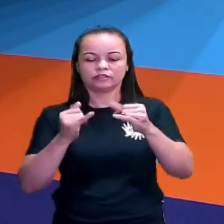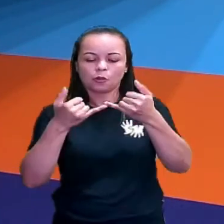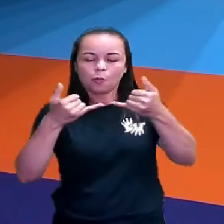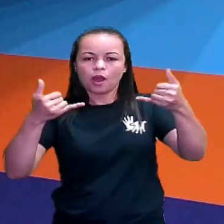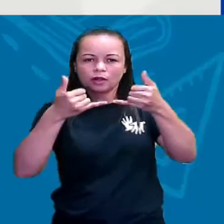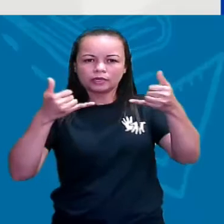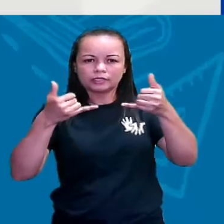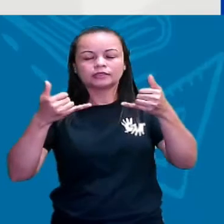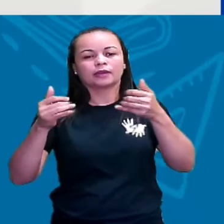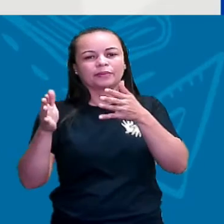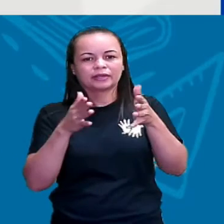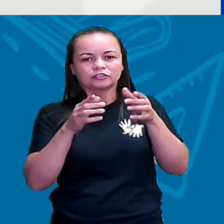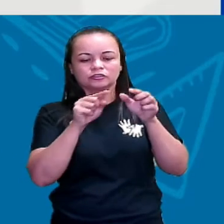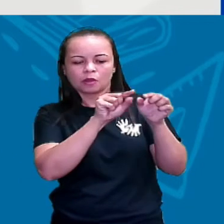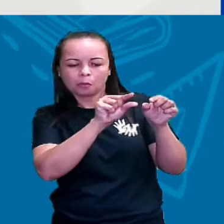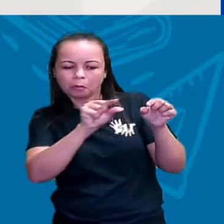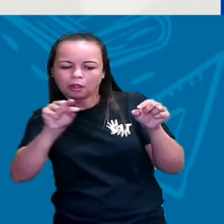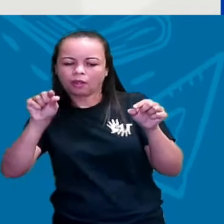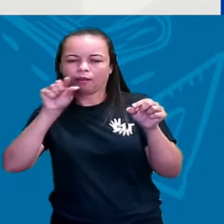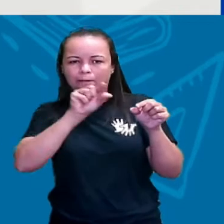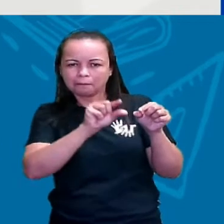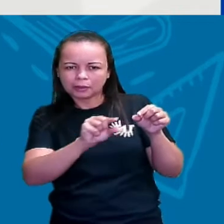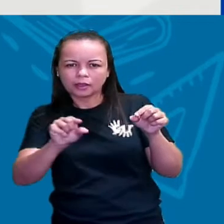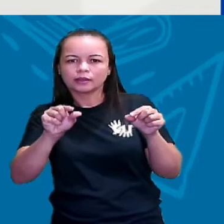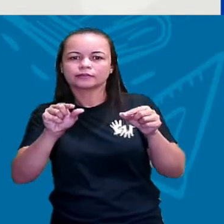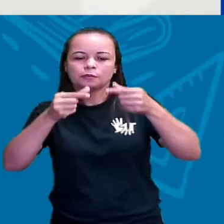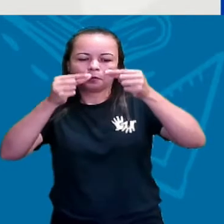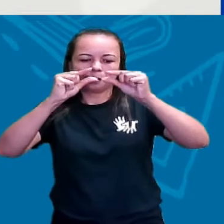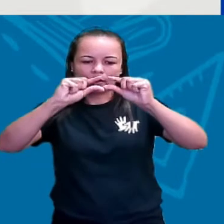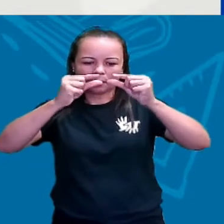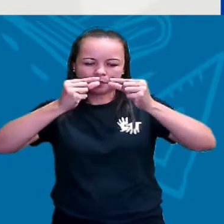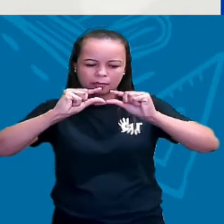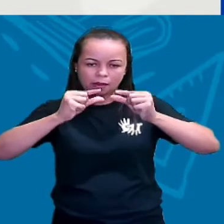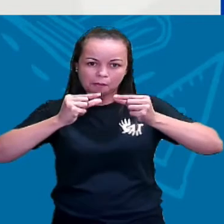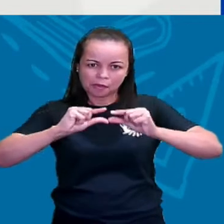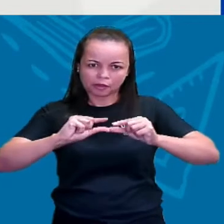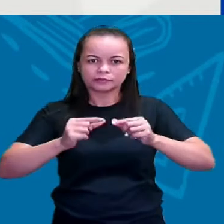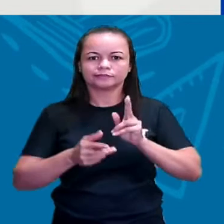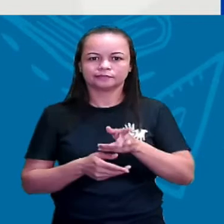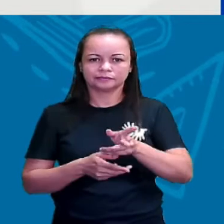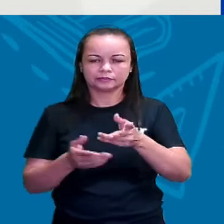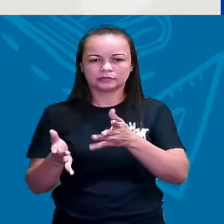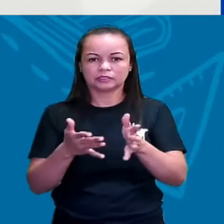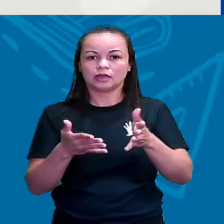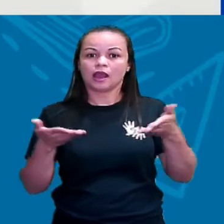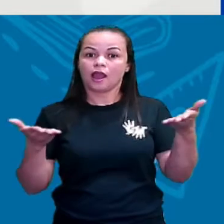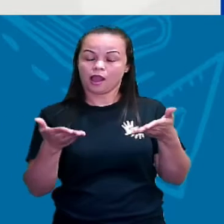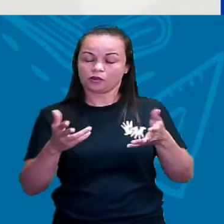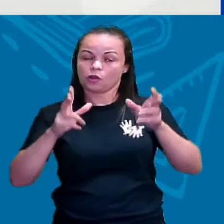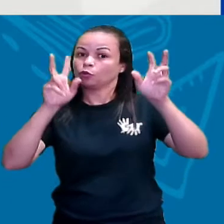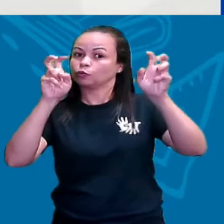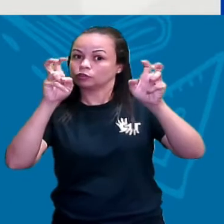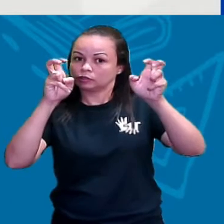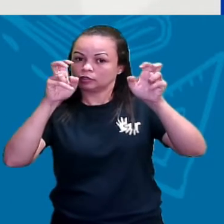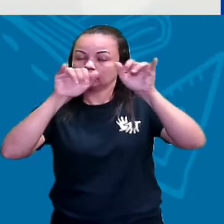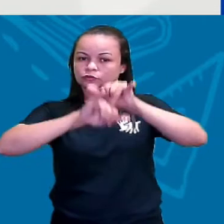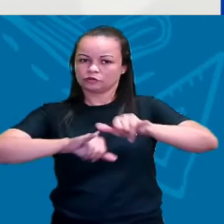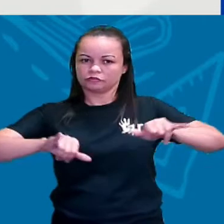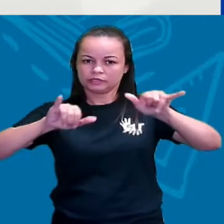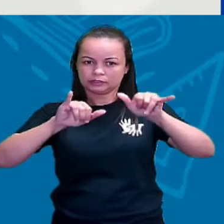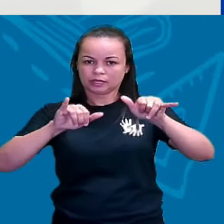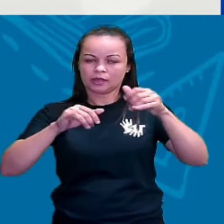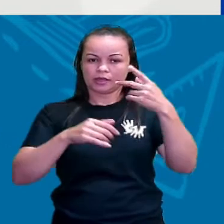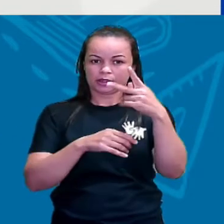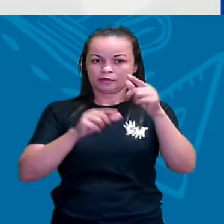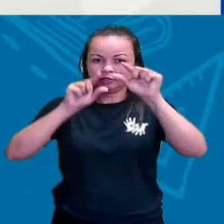indicando para vocês que a gente está passando para as próximas linhas. Vamos lá agora? Eu vou dizer para vocês o título. O título é esse aqui, que